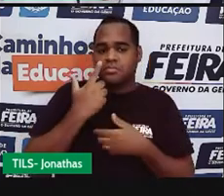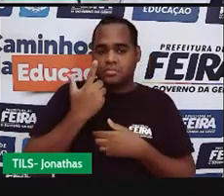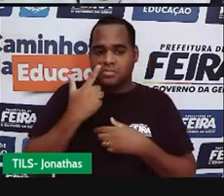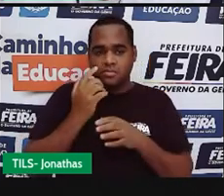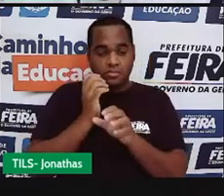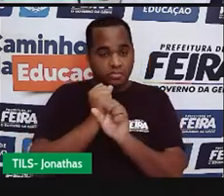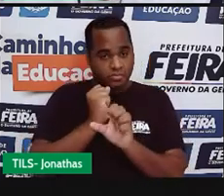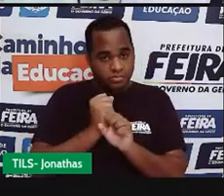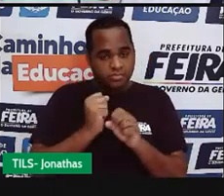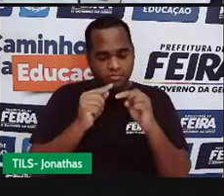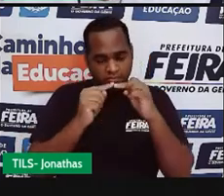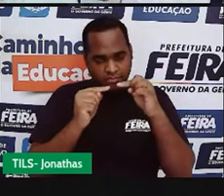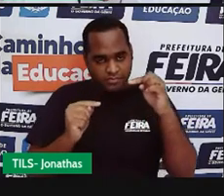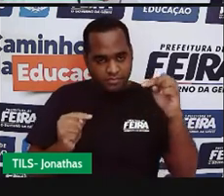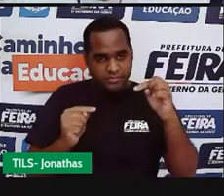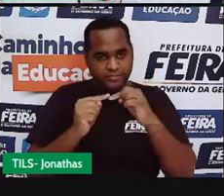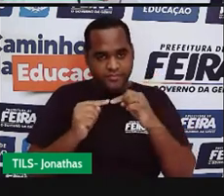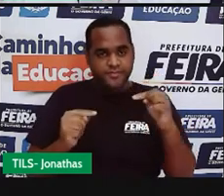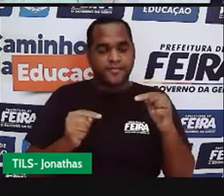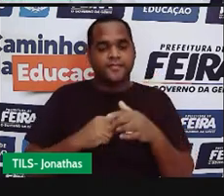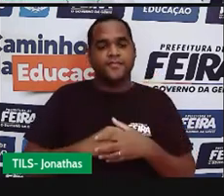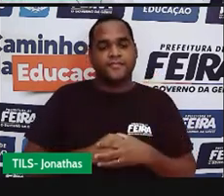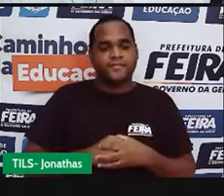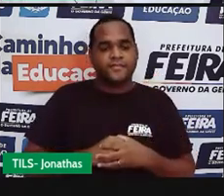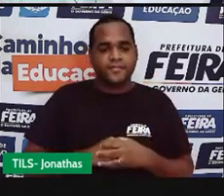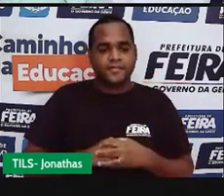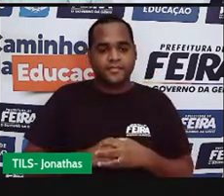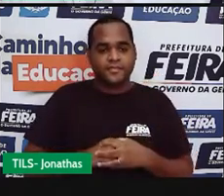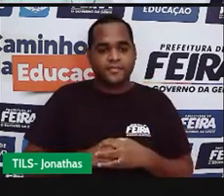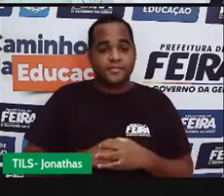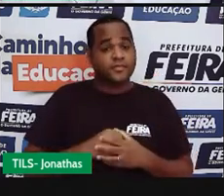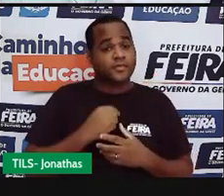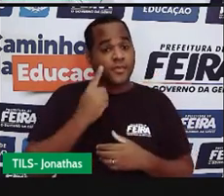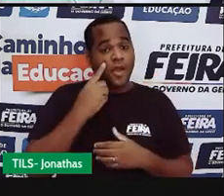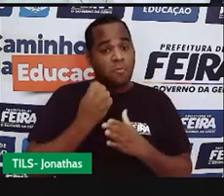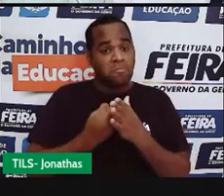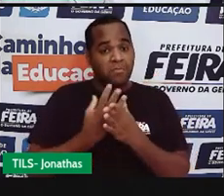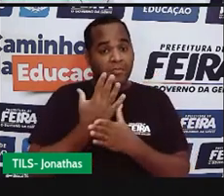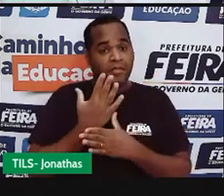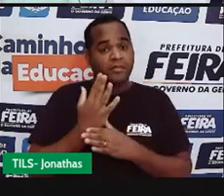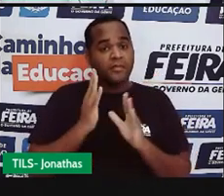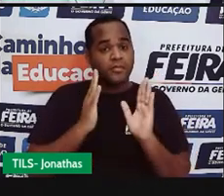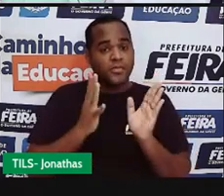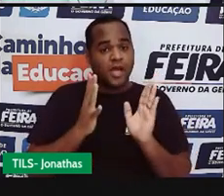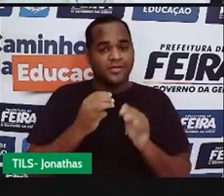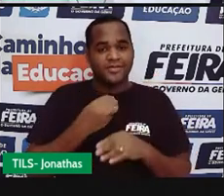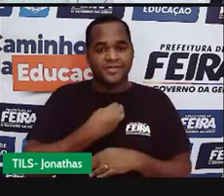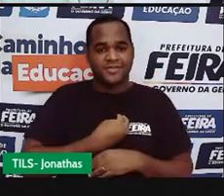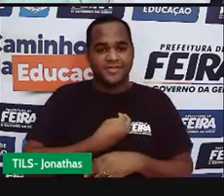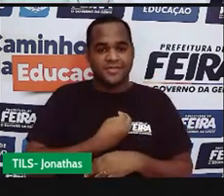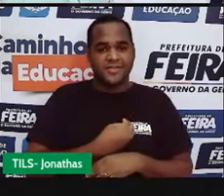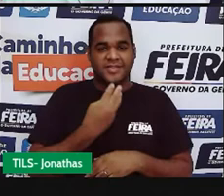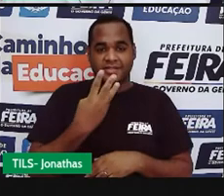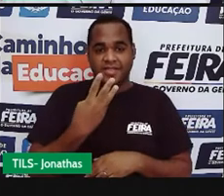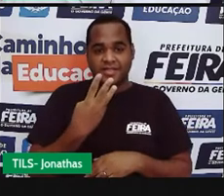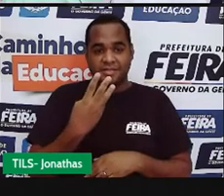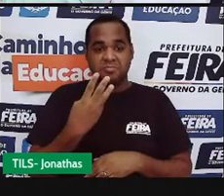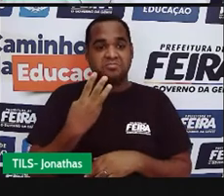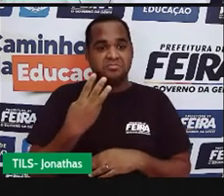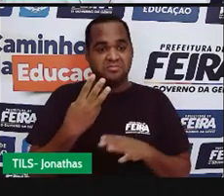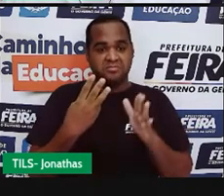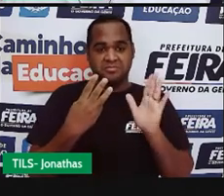Então, vamos medir esse lado. Ó, apareceu um três. É esse ladozinho aqui com medida três.